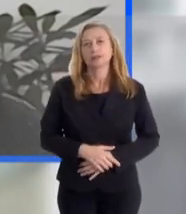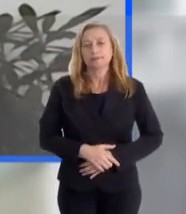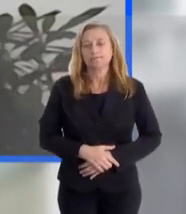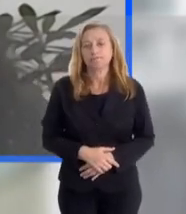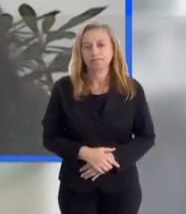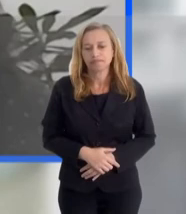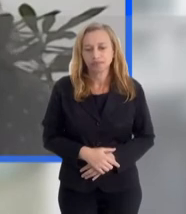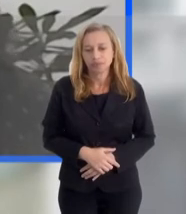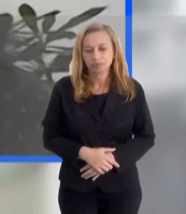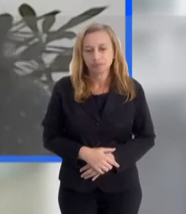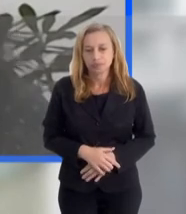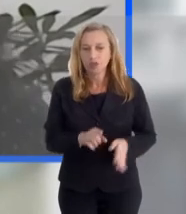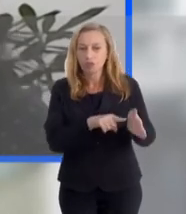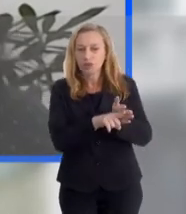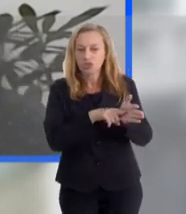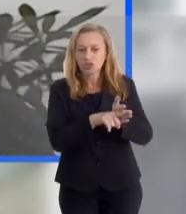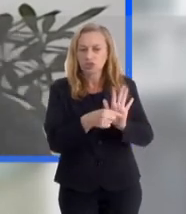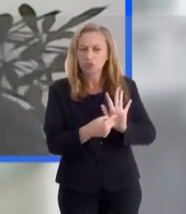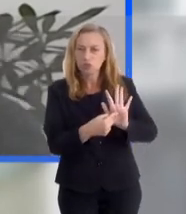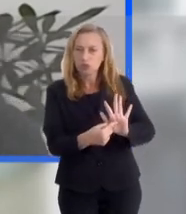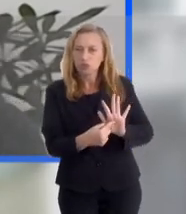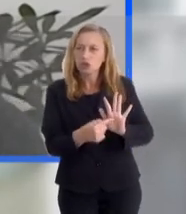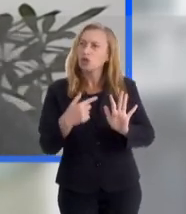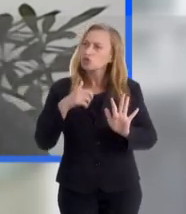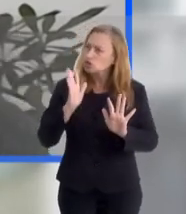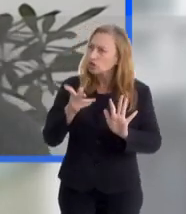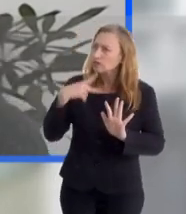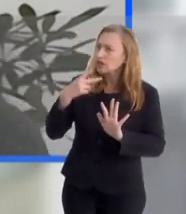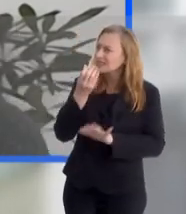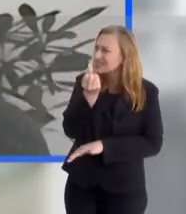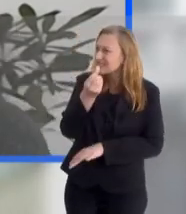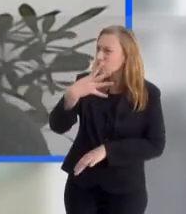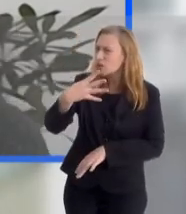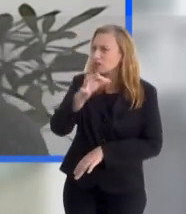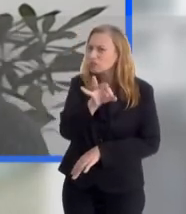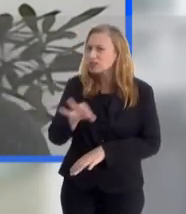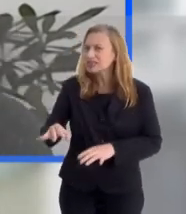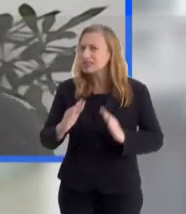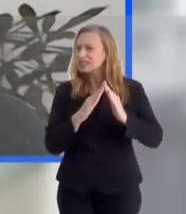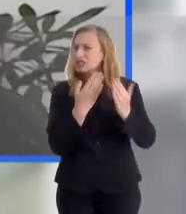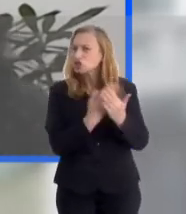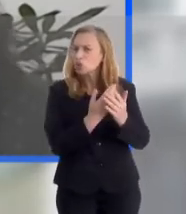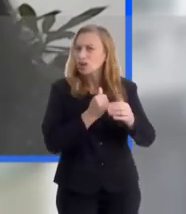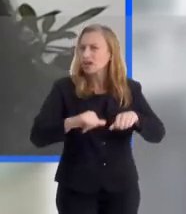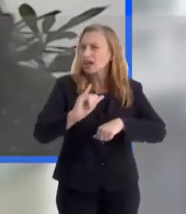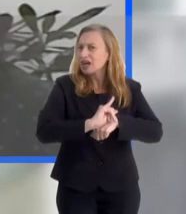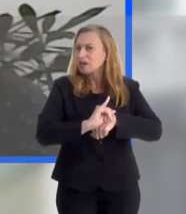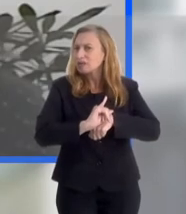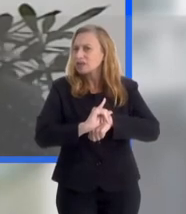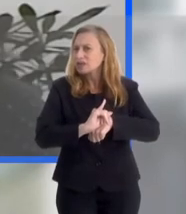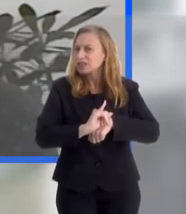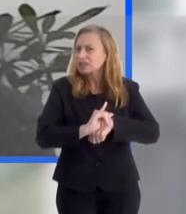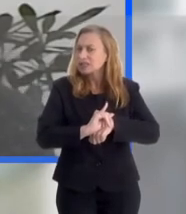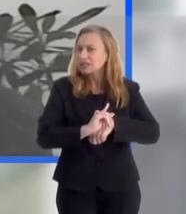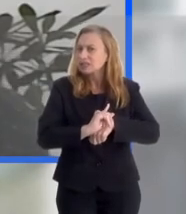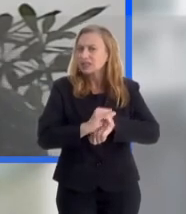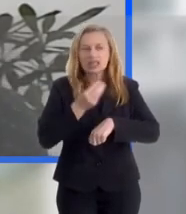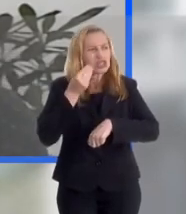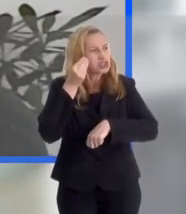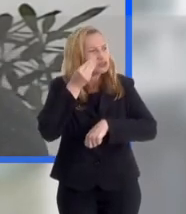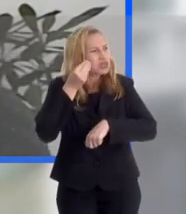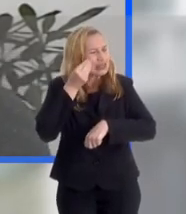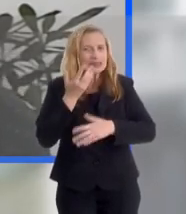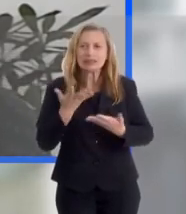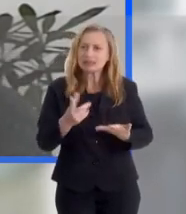Olha, eu fico pensando agora aqui o seguinte, gente, a pesquisa revelou, e eu comentei isso aí, 74% das escolas na capital